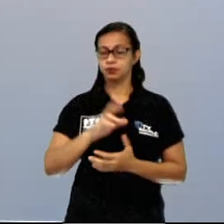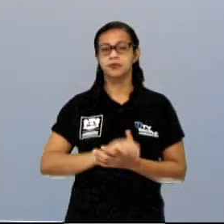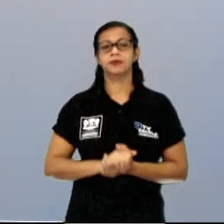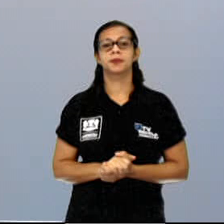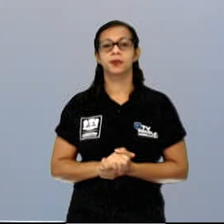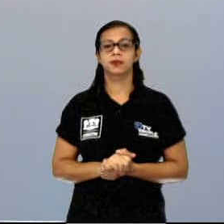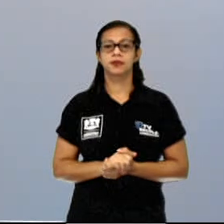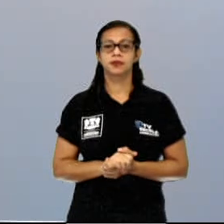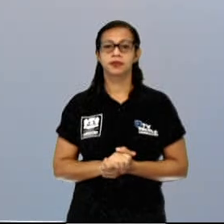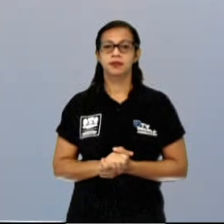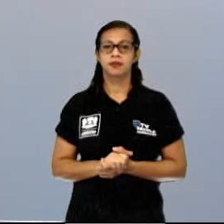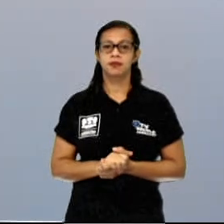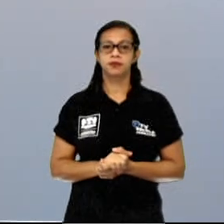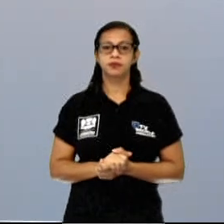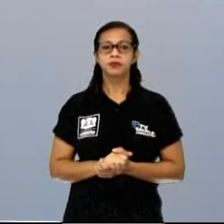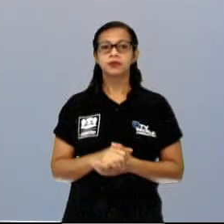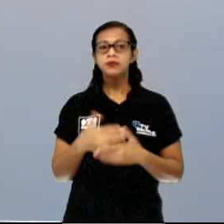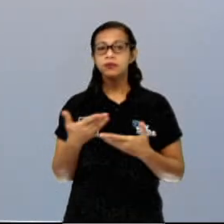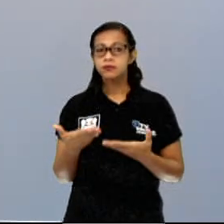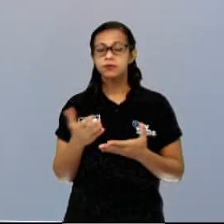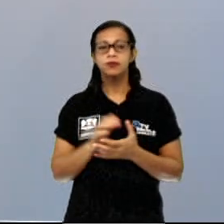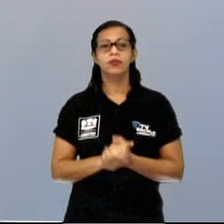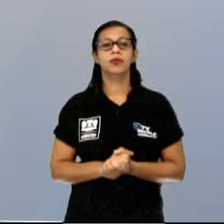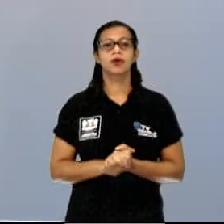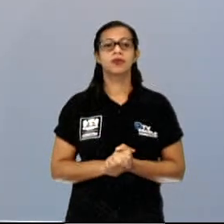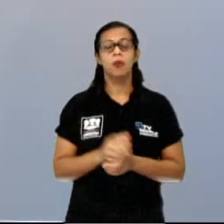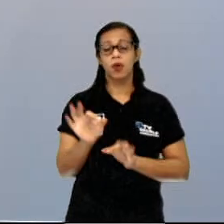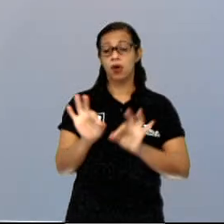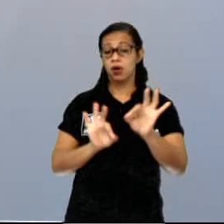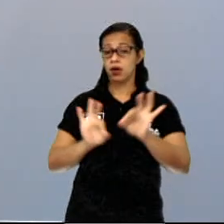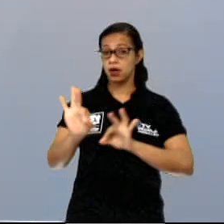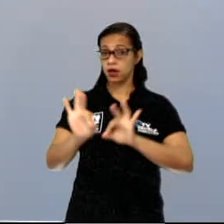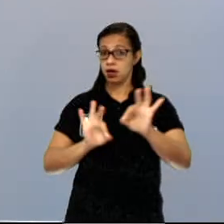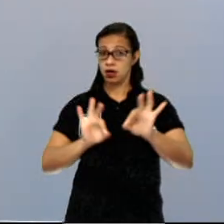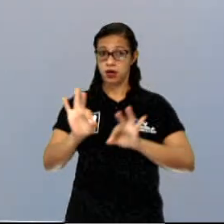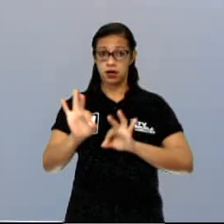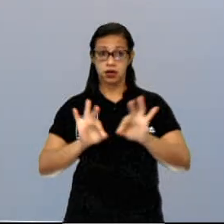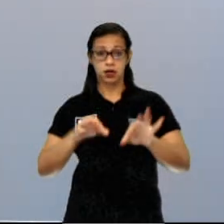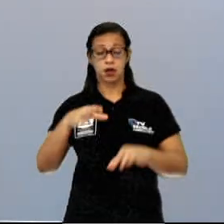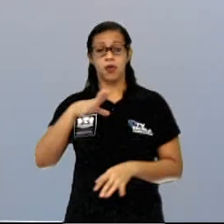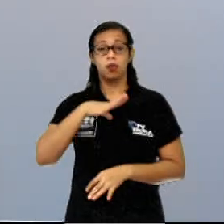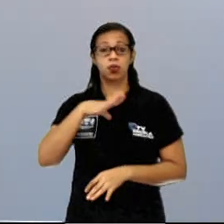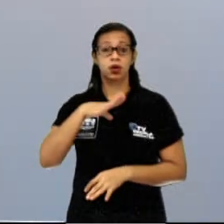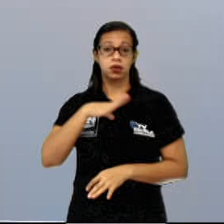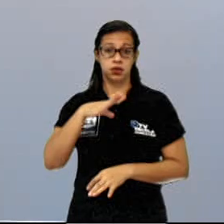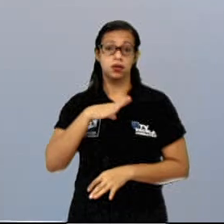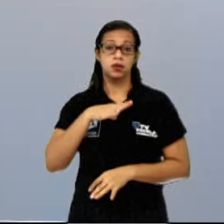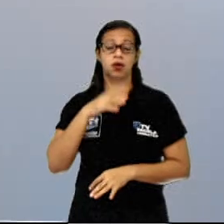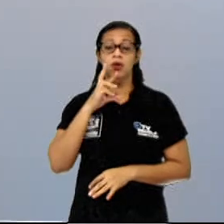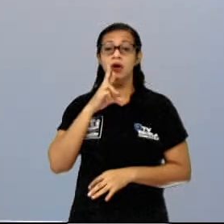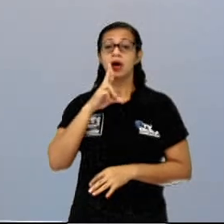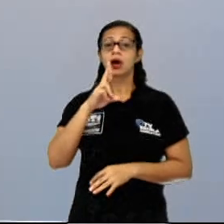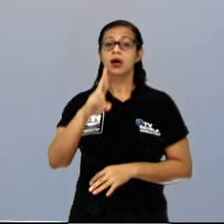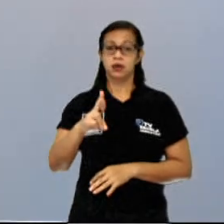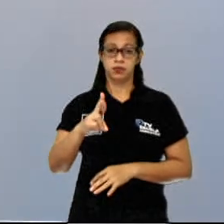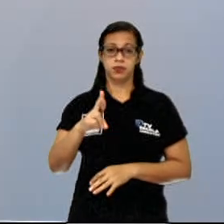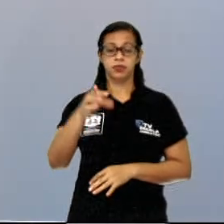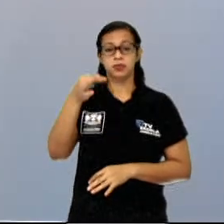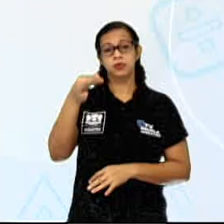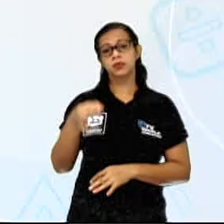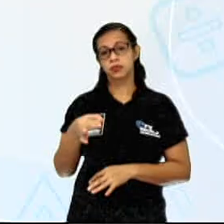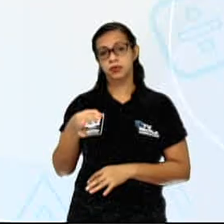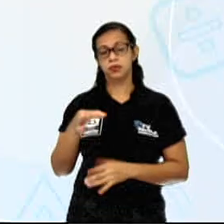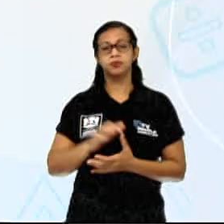bem? Sobre o projeto de urbanização do Rio de Janeiro, marque a alternativa incorreta. Letra A.